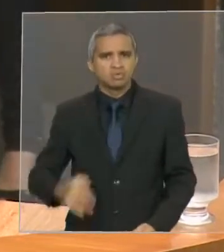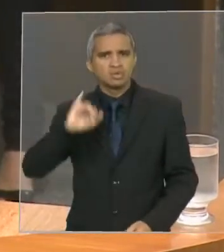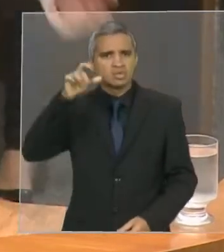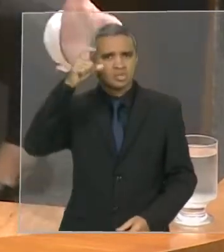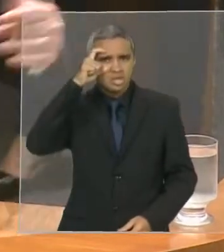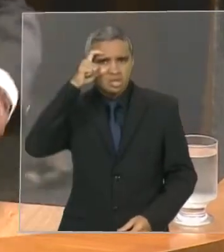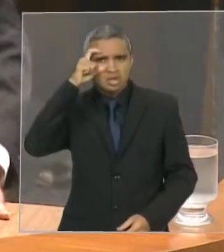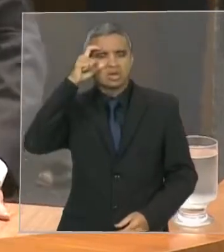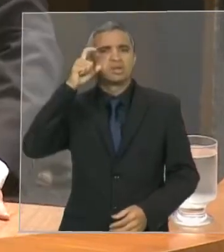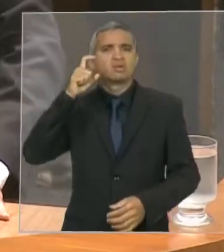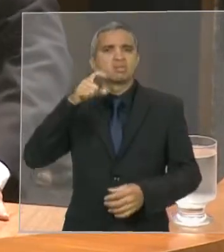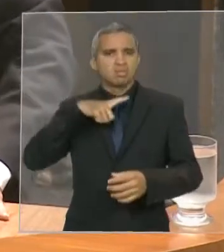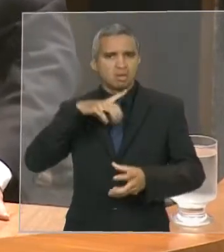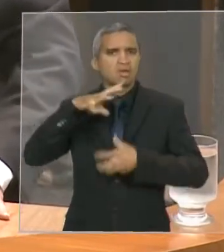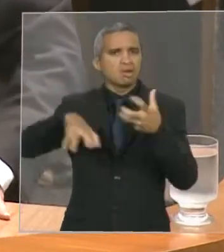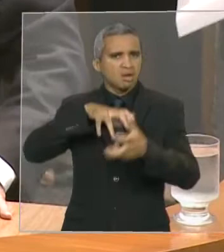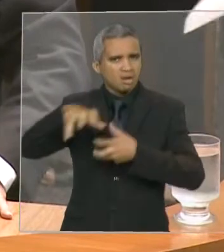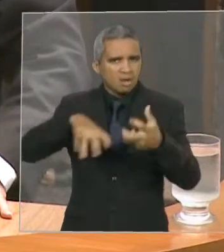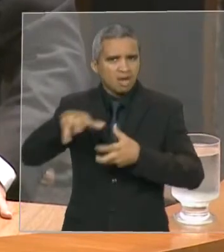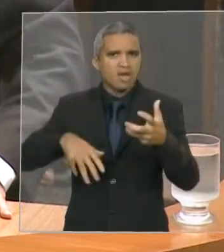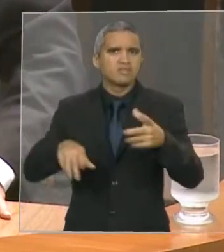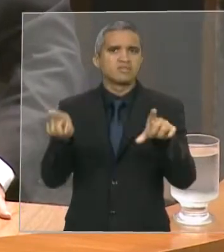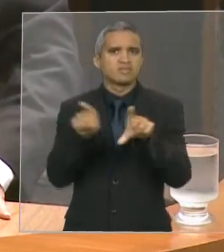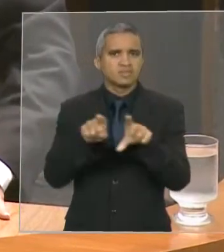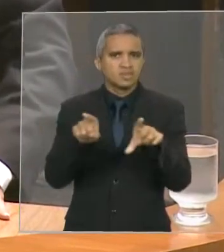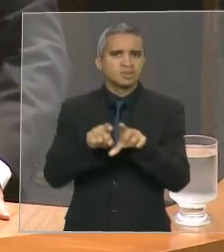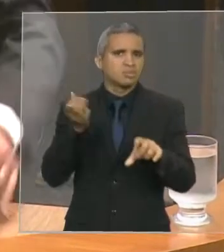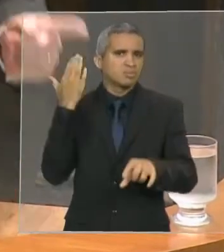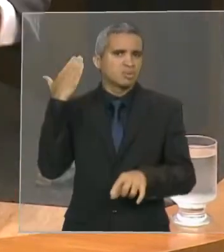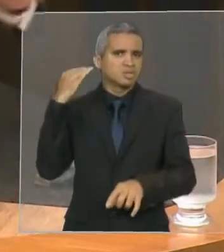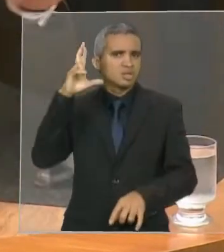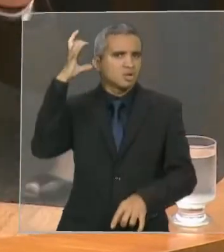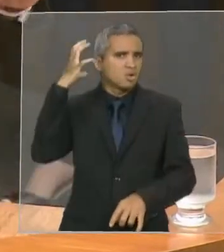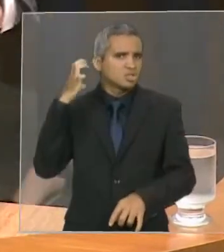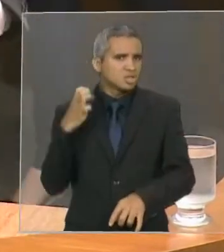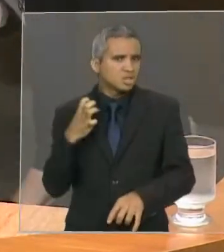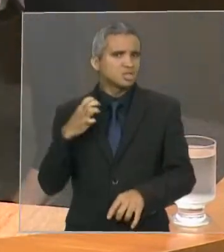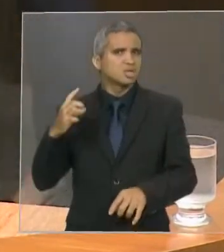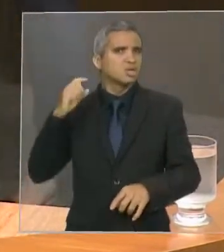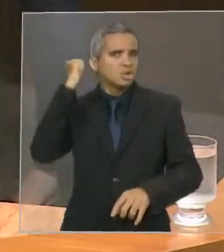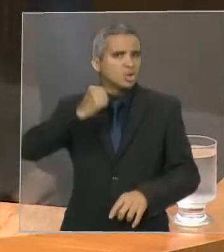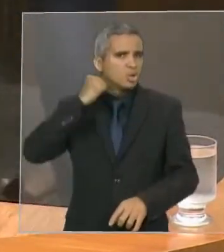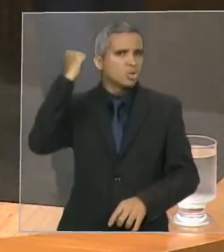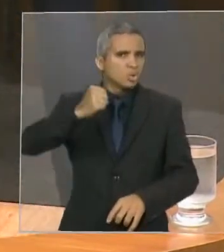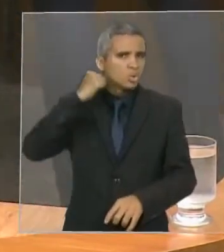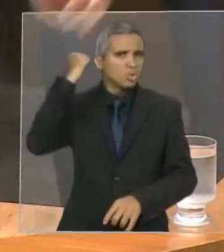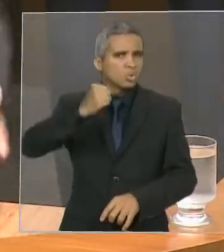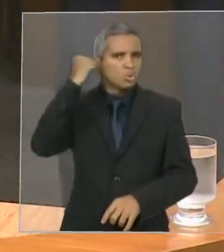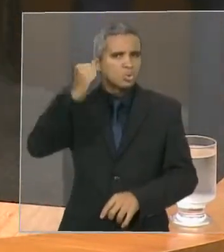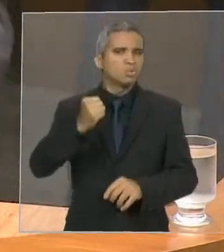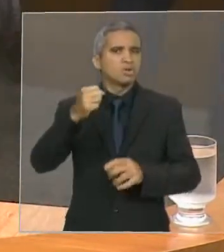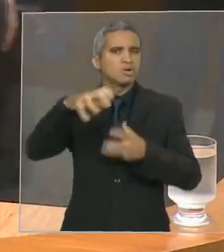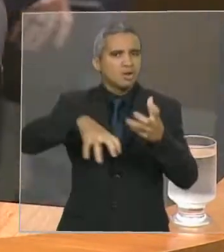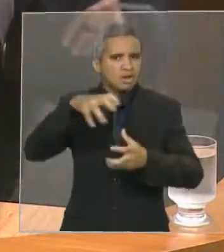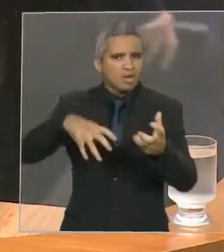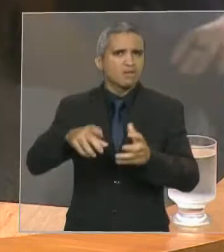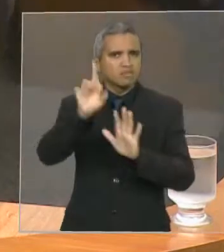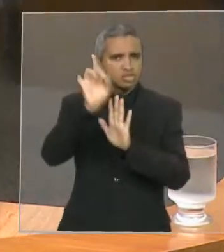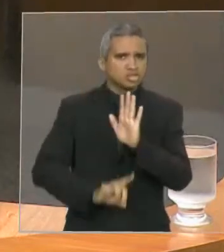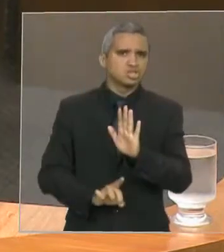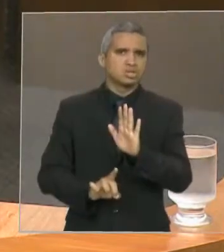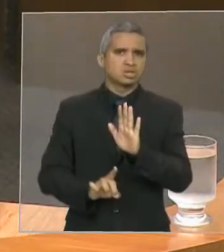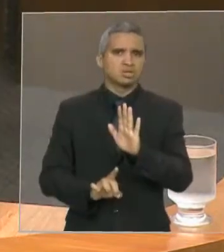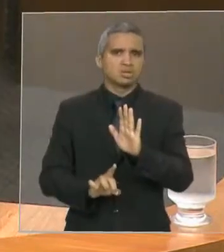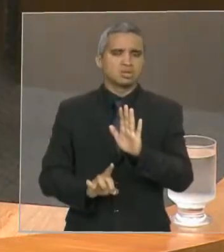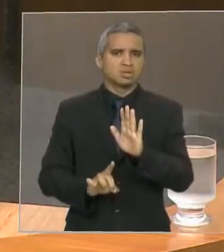No governo Rosina também, lutaram pelos seus direitos e fizeram greves. Eles não estão aqui para defender A, B ou C. Eles estão aqui para